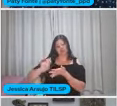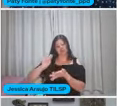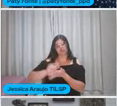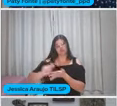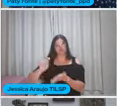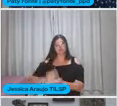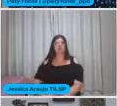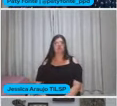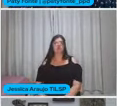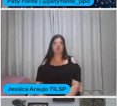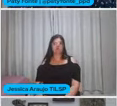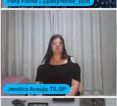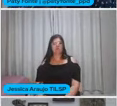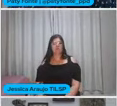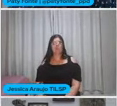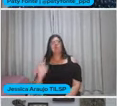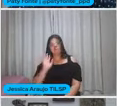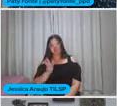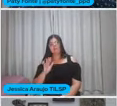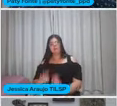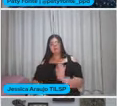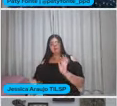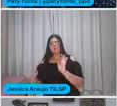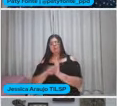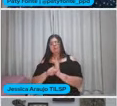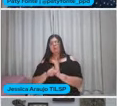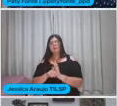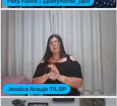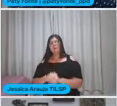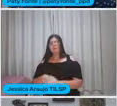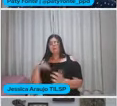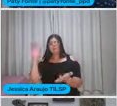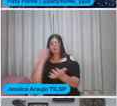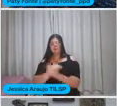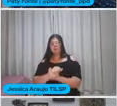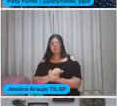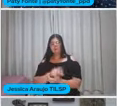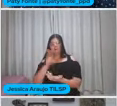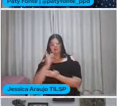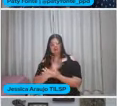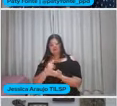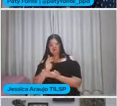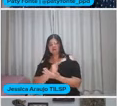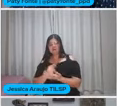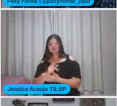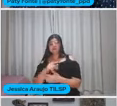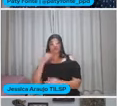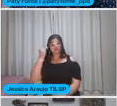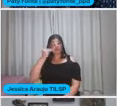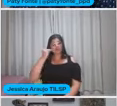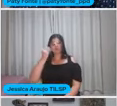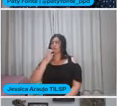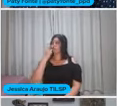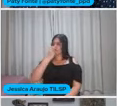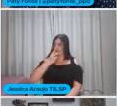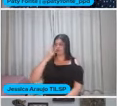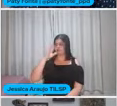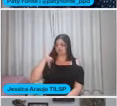já está nesse patamar Ou O registro por desenhos Relatos orais